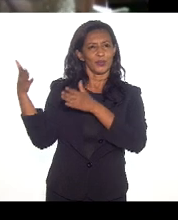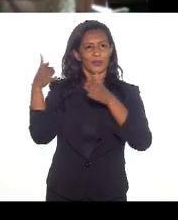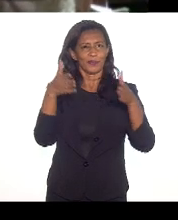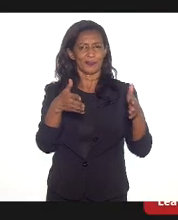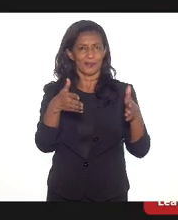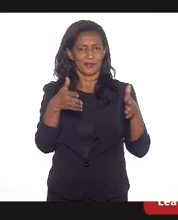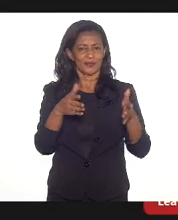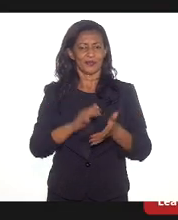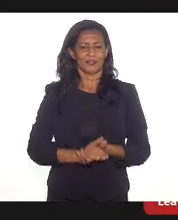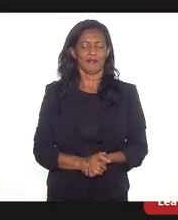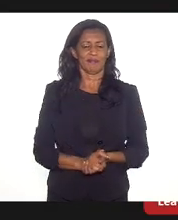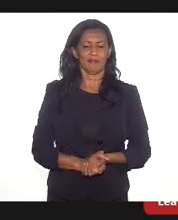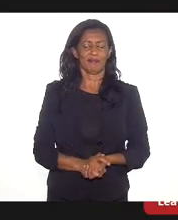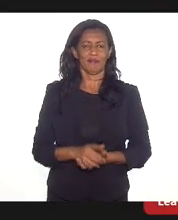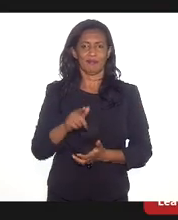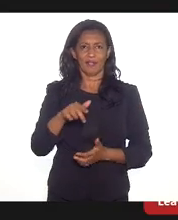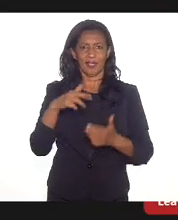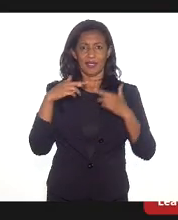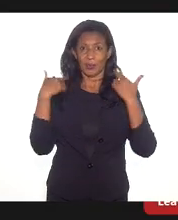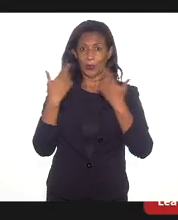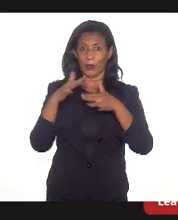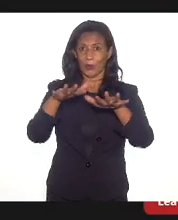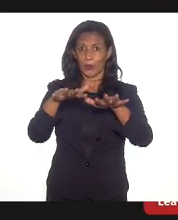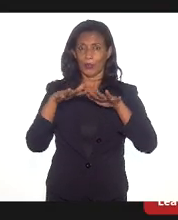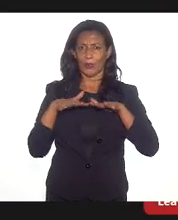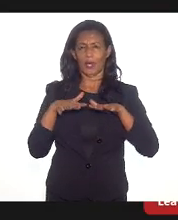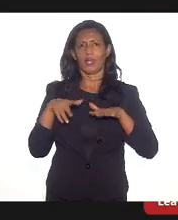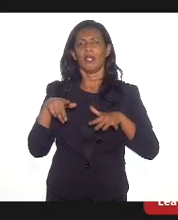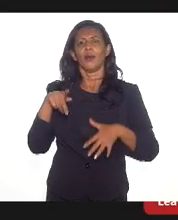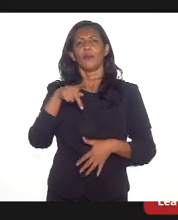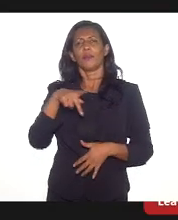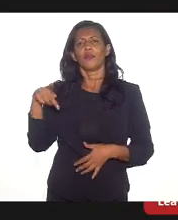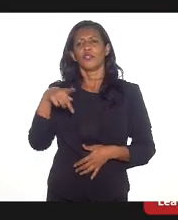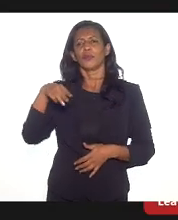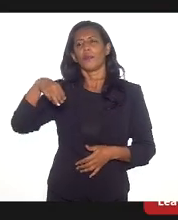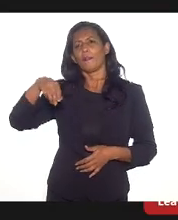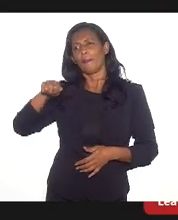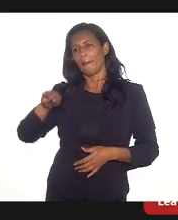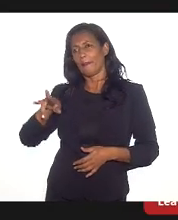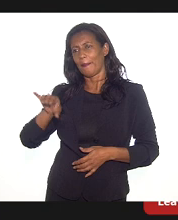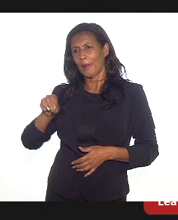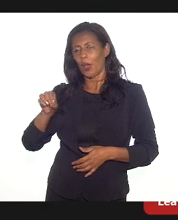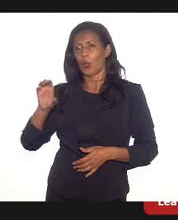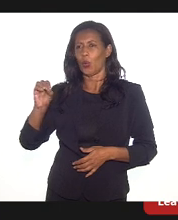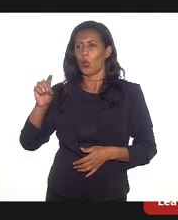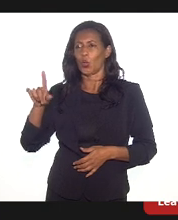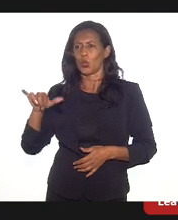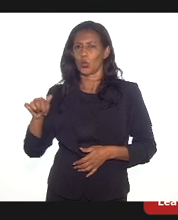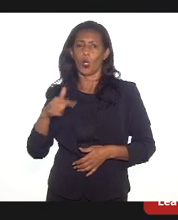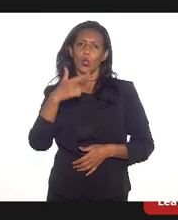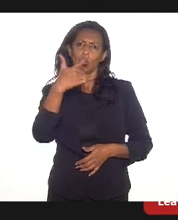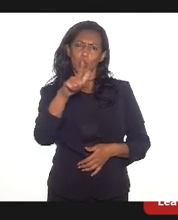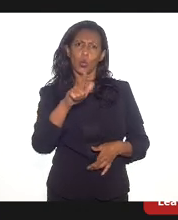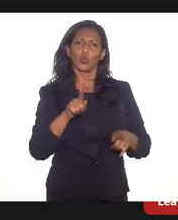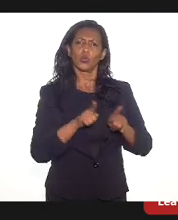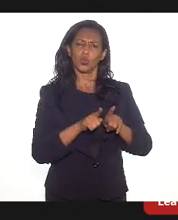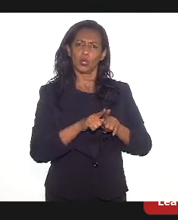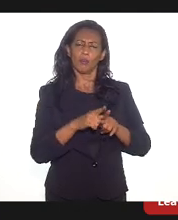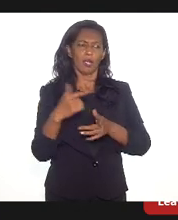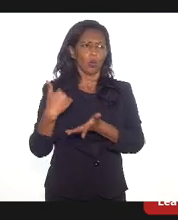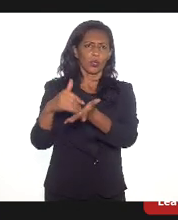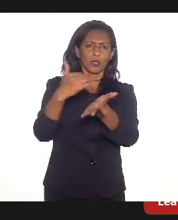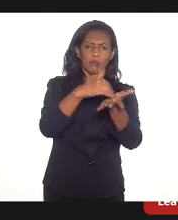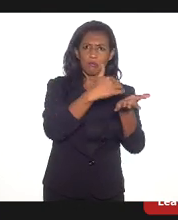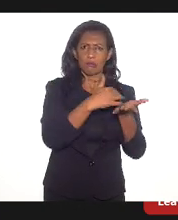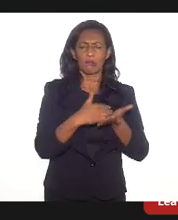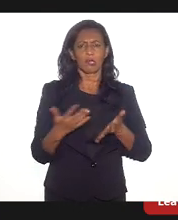nessa audiência, boa tarde, professor Mauro Osório, boa tarde também aos demais integrantes das outras secretarias